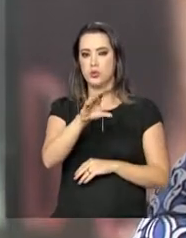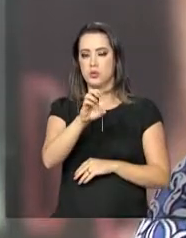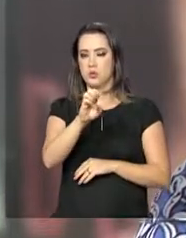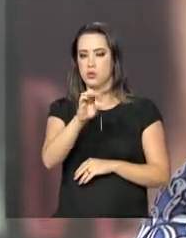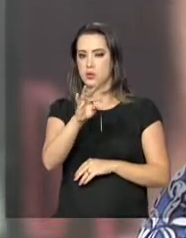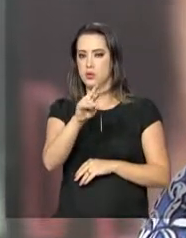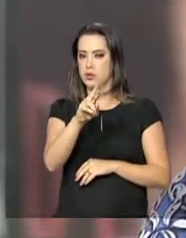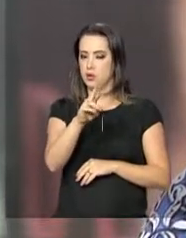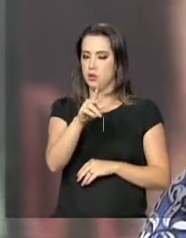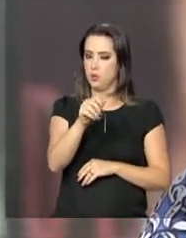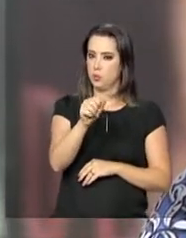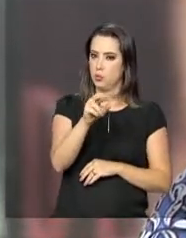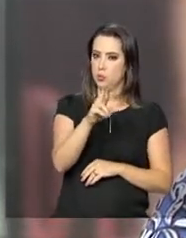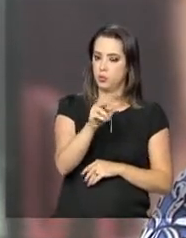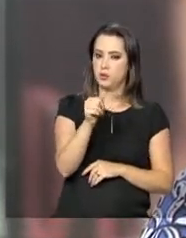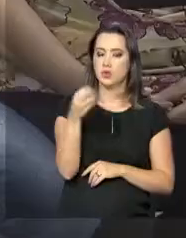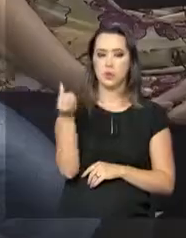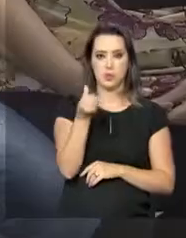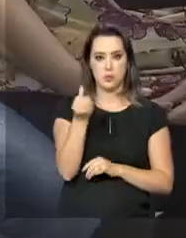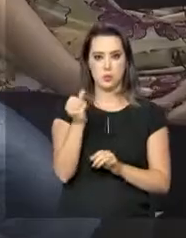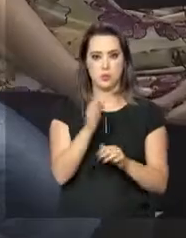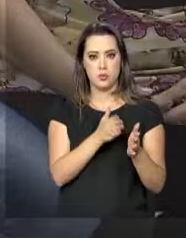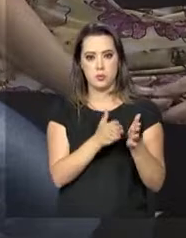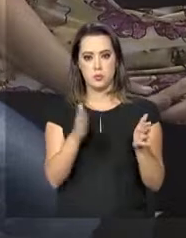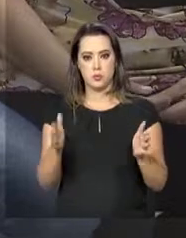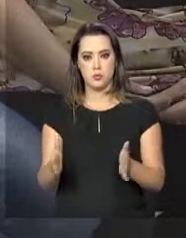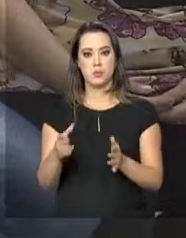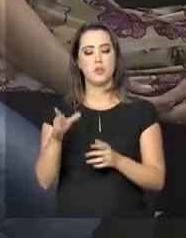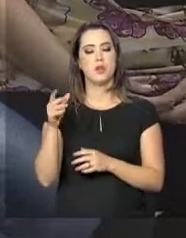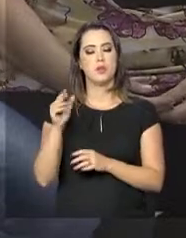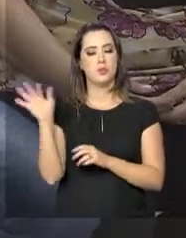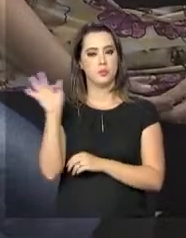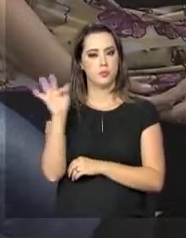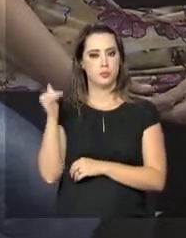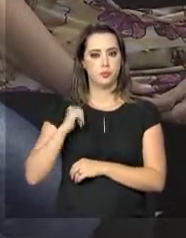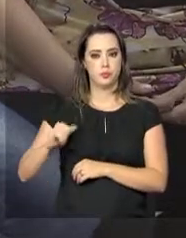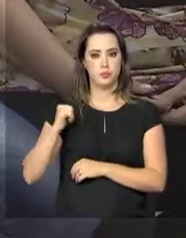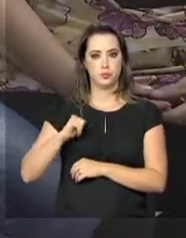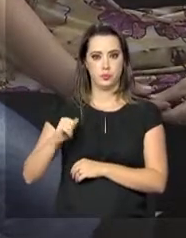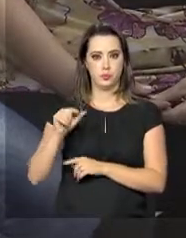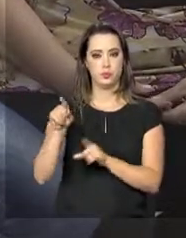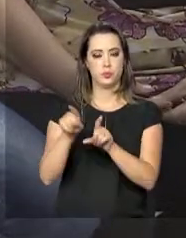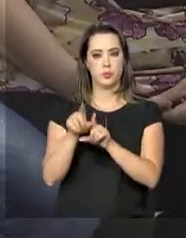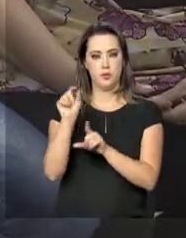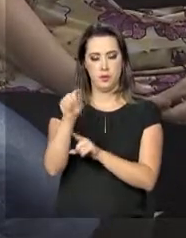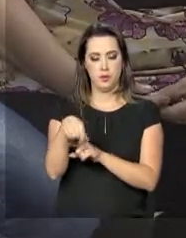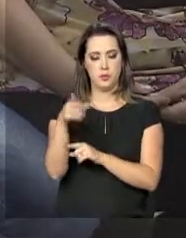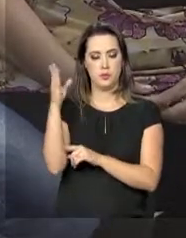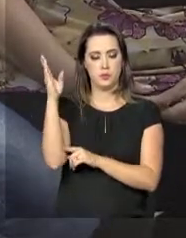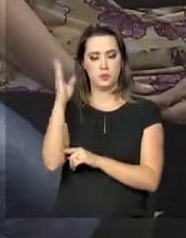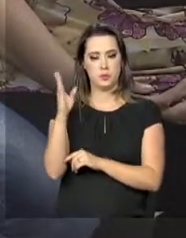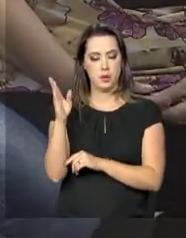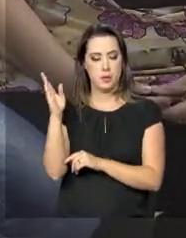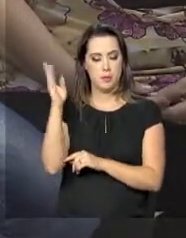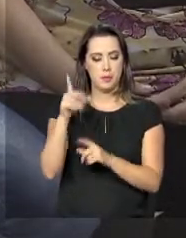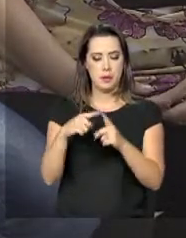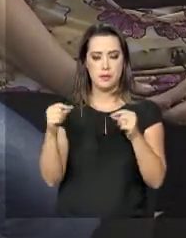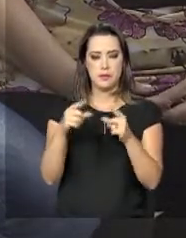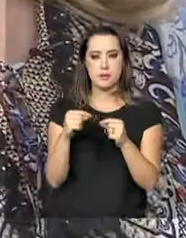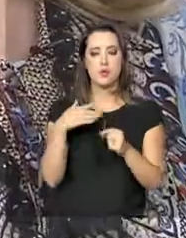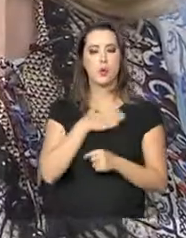pedagogia numa faculdade particular de Brasília. O gosto pela profissão vem da admiração pela mãe, que é